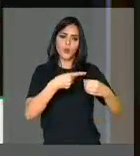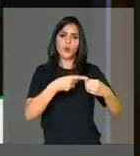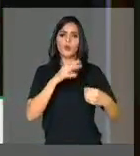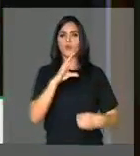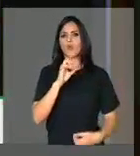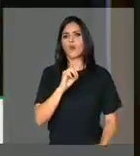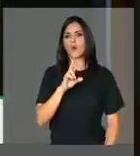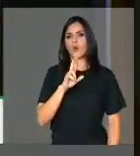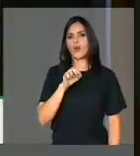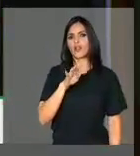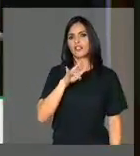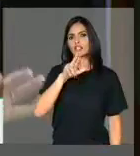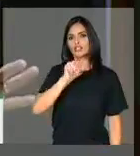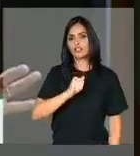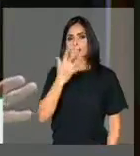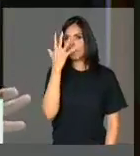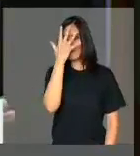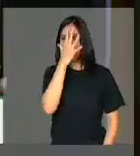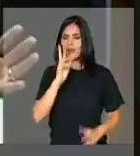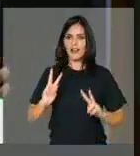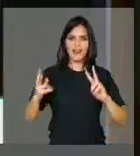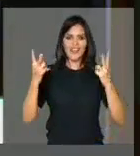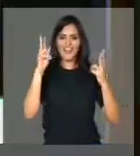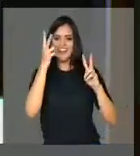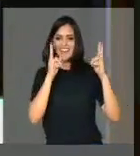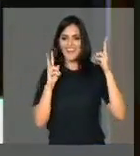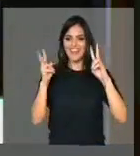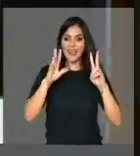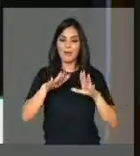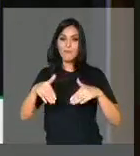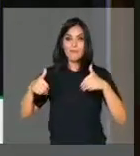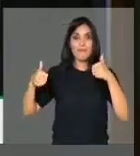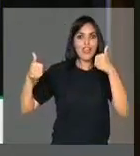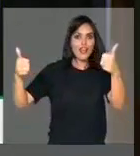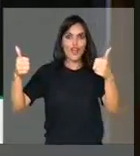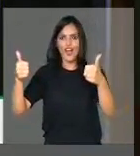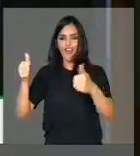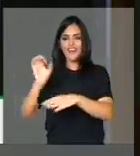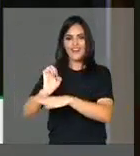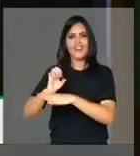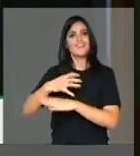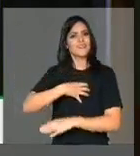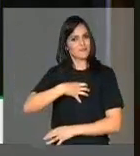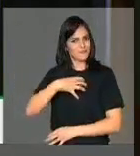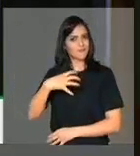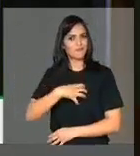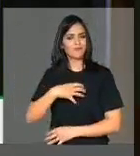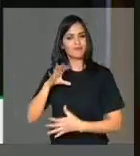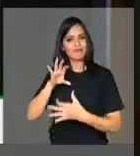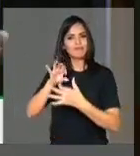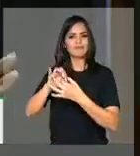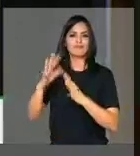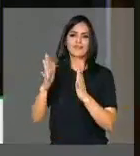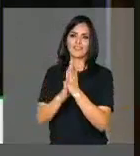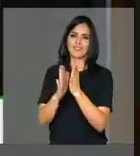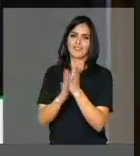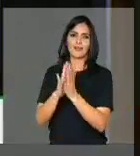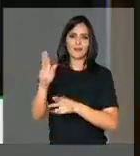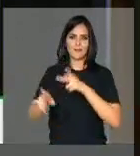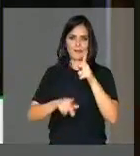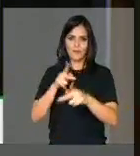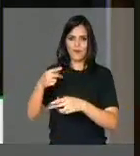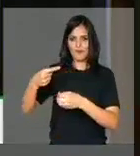um dos melhores carnavais da Bahia. Portanto, quero me somar a toda a população de Correntina na